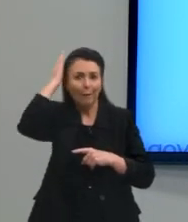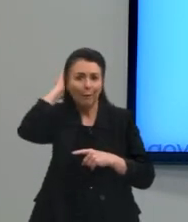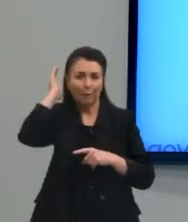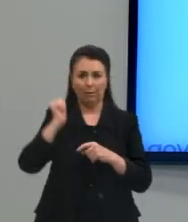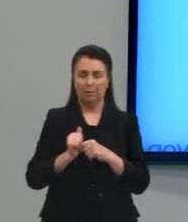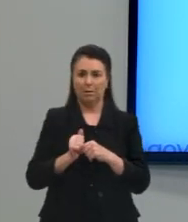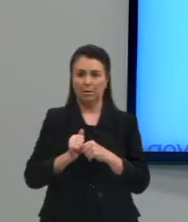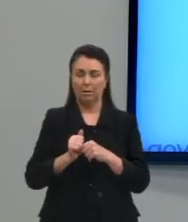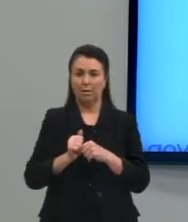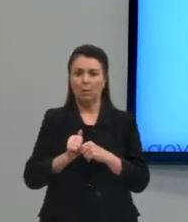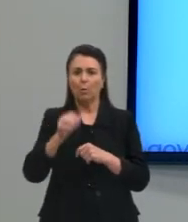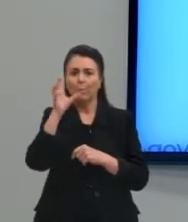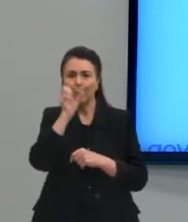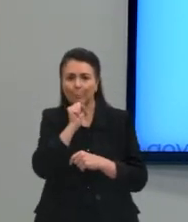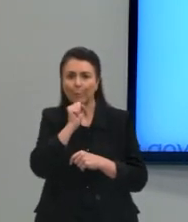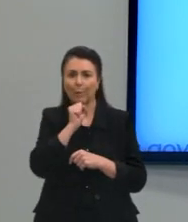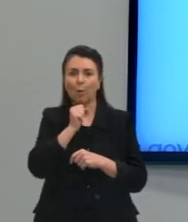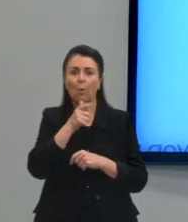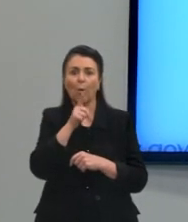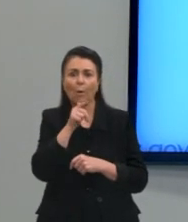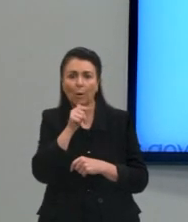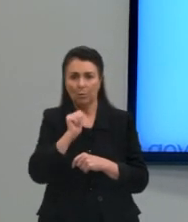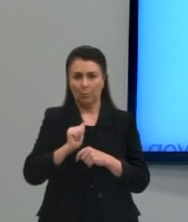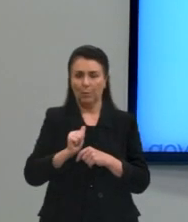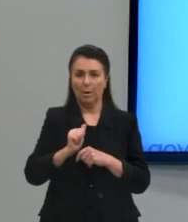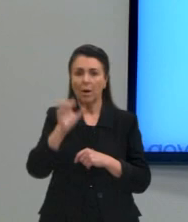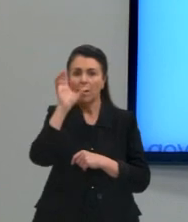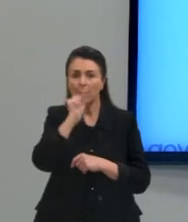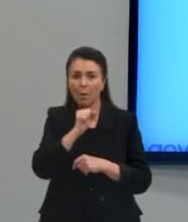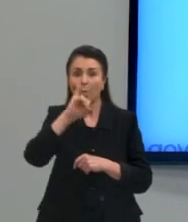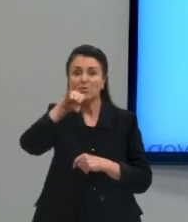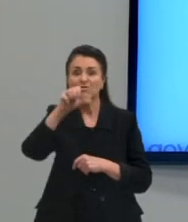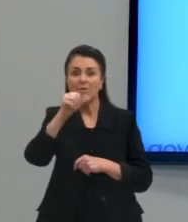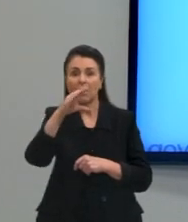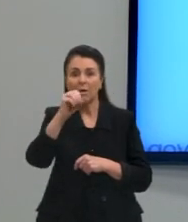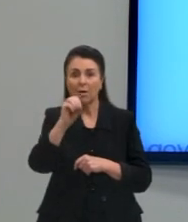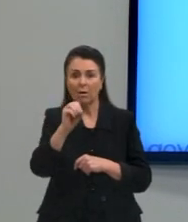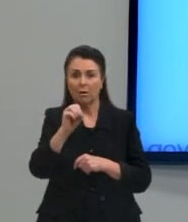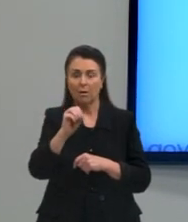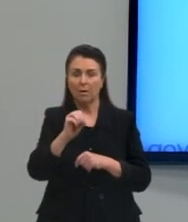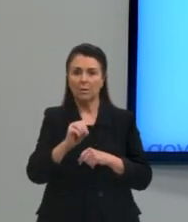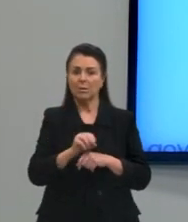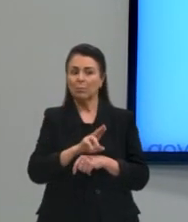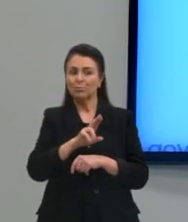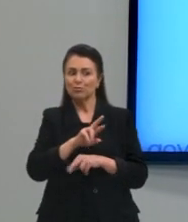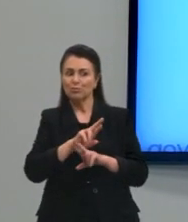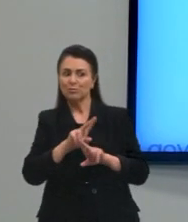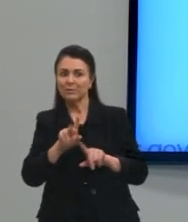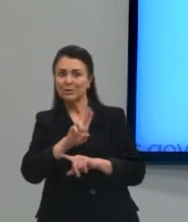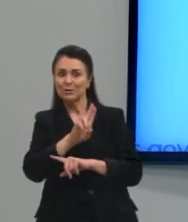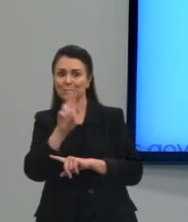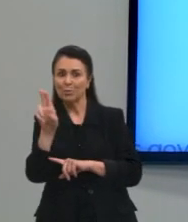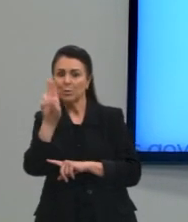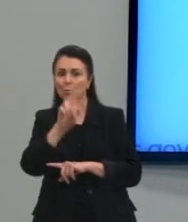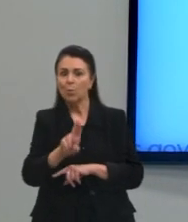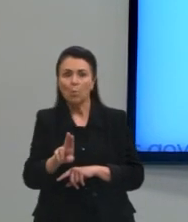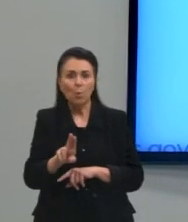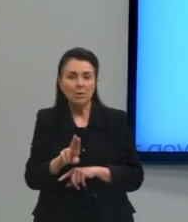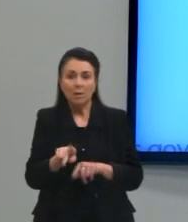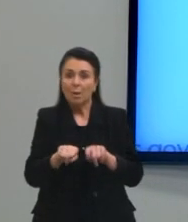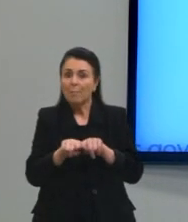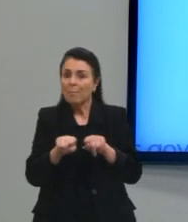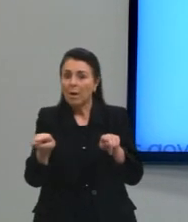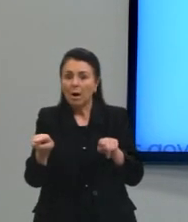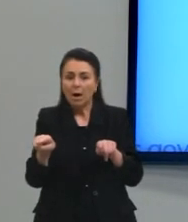pão jacó. Os diferentes nomes que a gente dá para o pão são esse tipo de diferença.